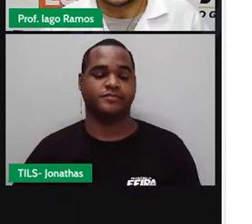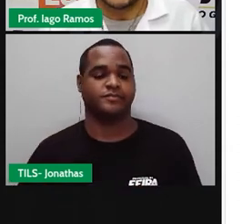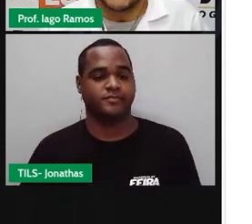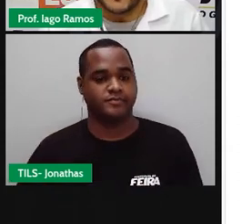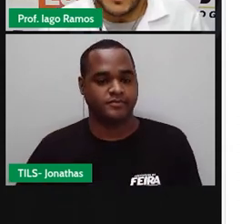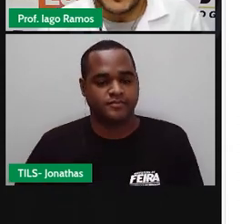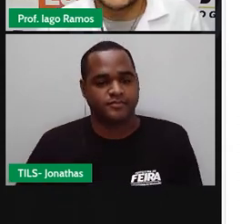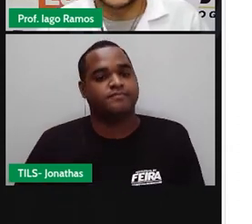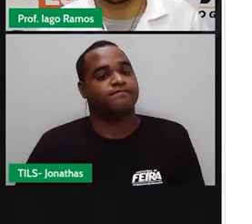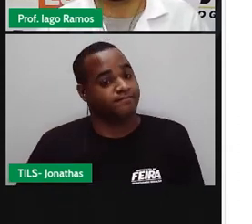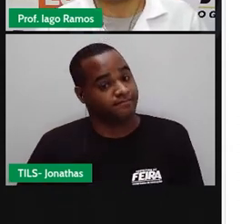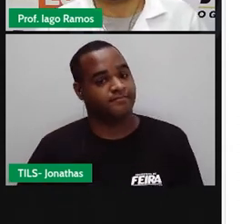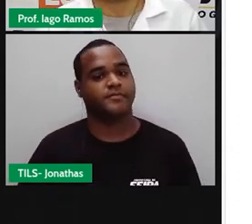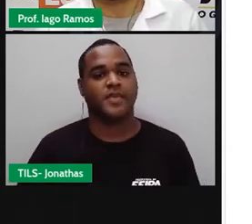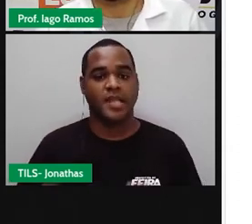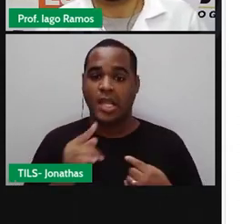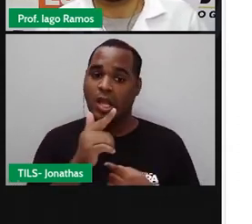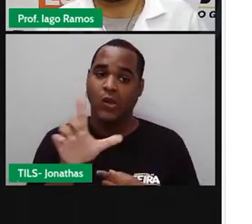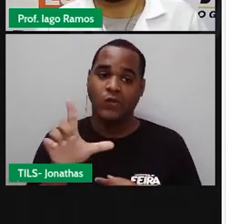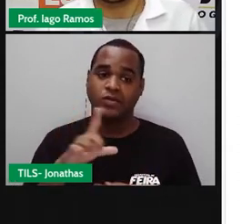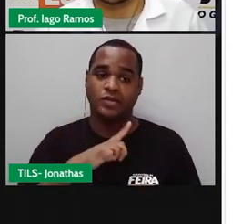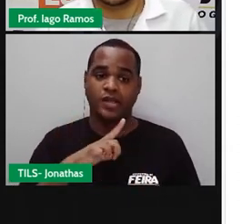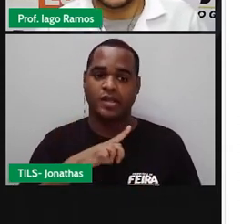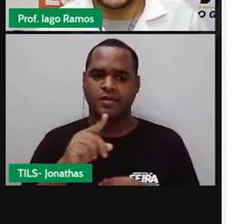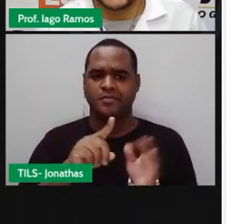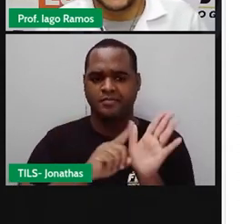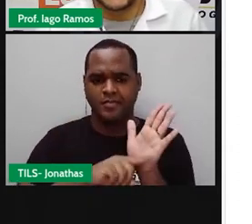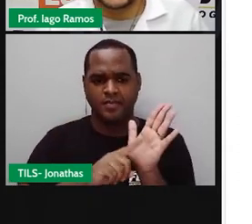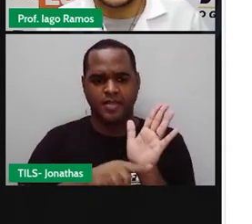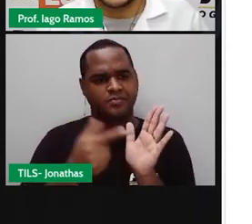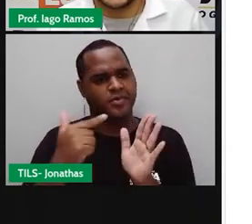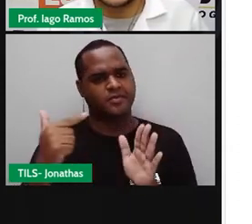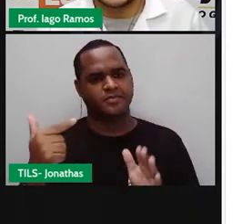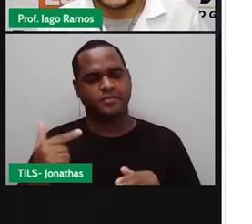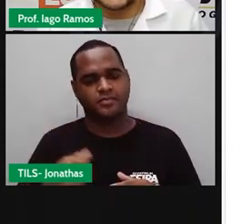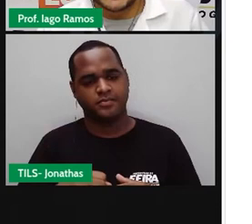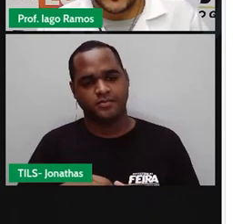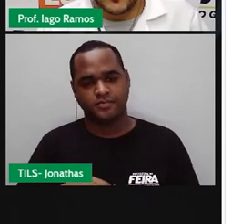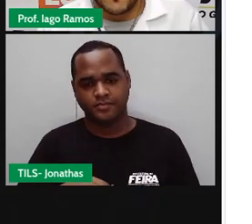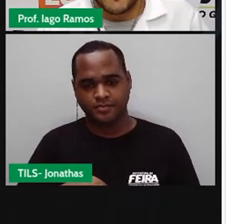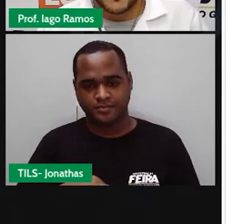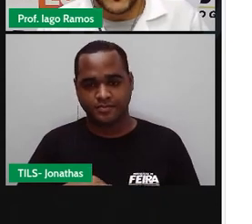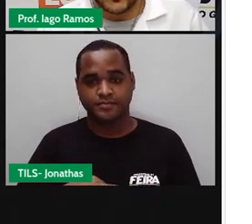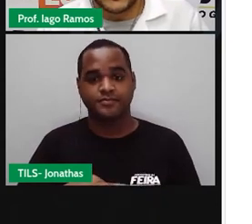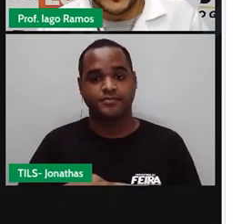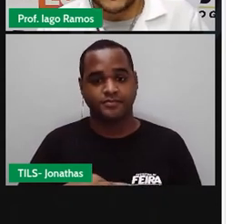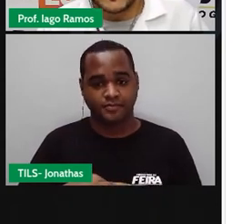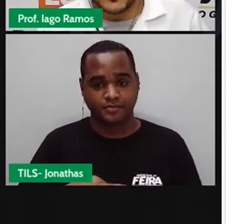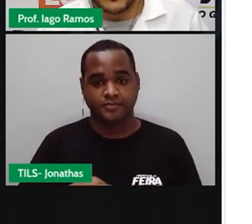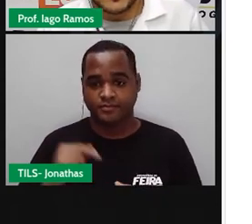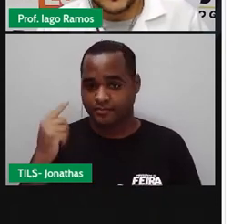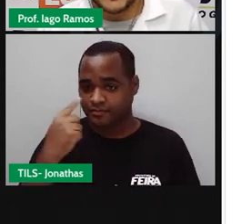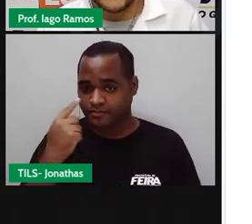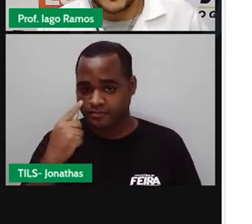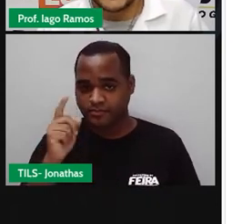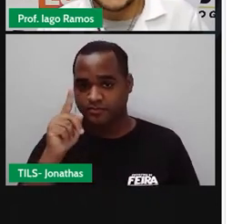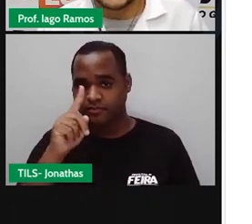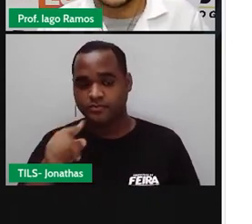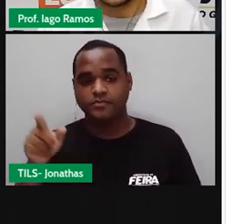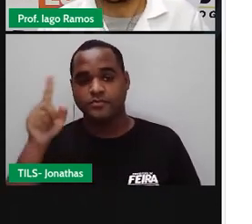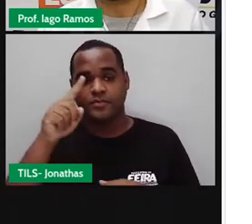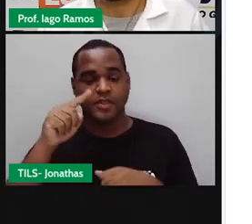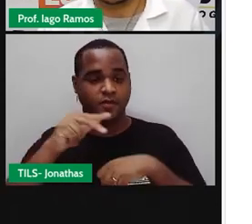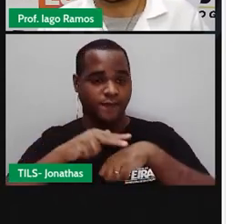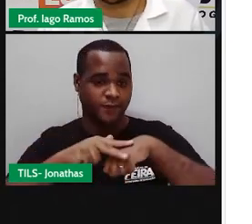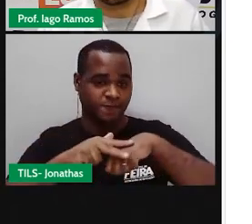tá? Mas tem números que não tem sinalzinho de menos na frente. Esses, ó. Como tem um circulado aqui de verde,